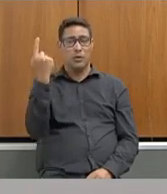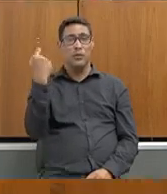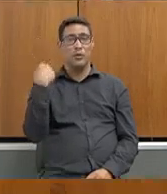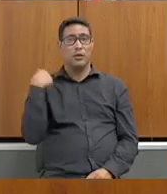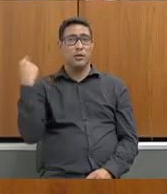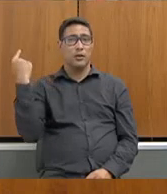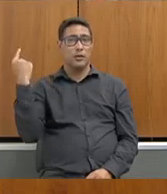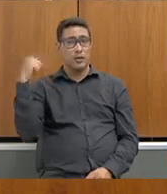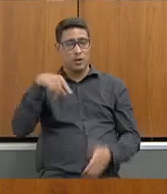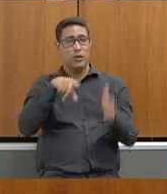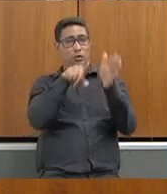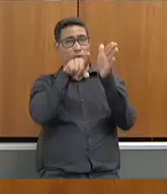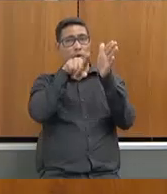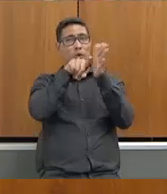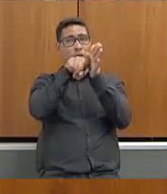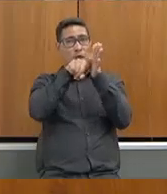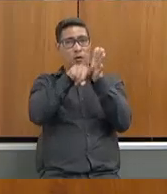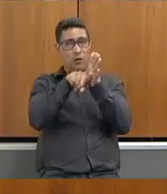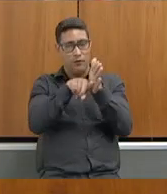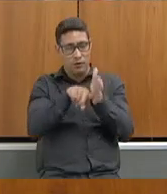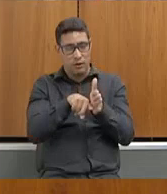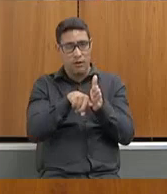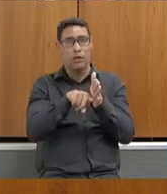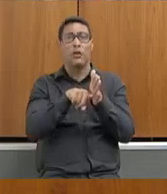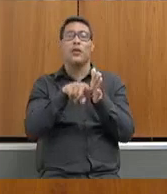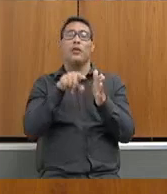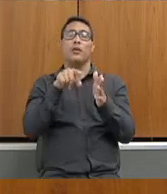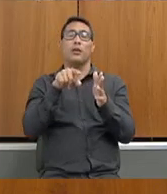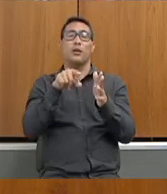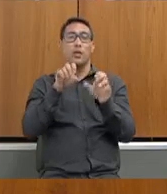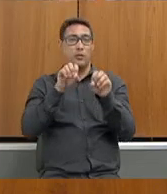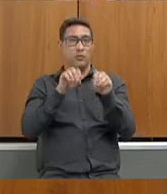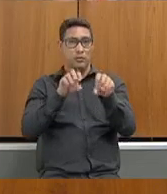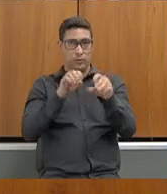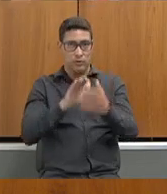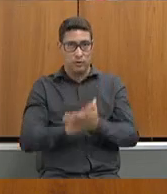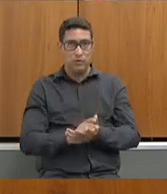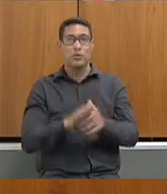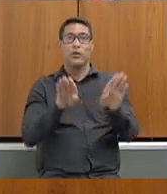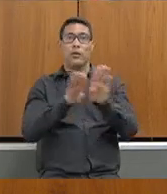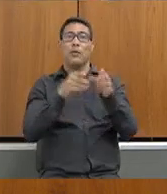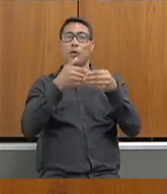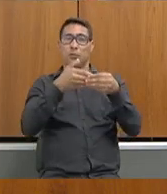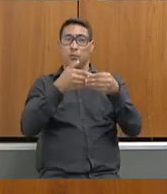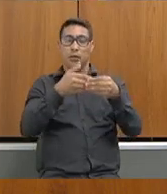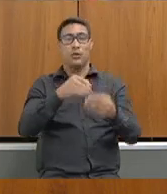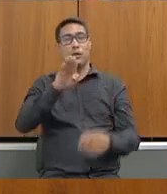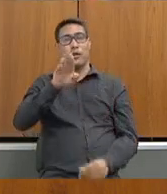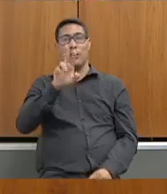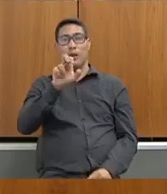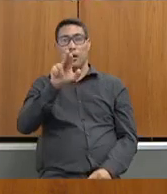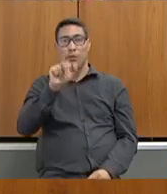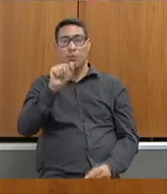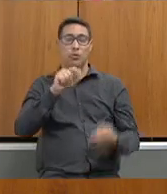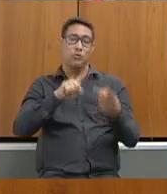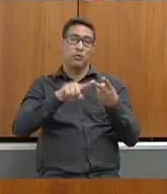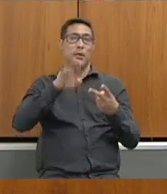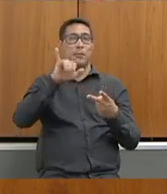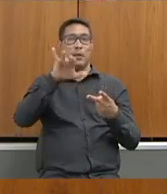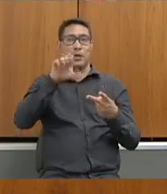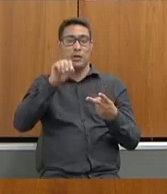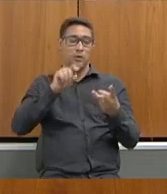Fiscaliza com a educação. Cumprimentar a Bruna, a Bianca, o Fernando, a